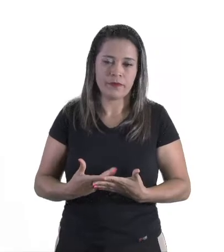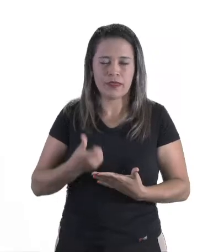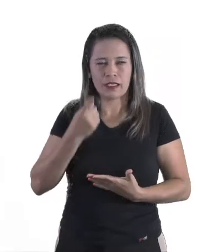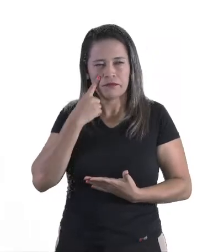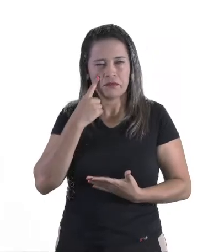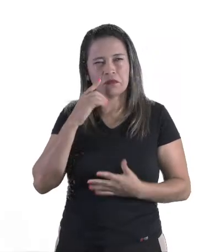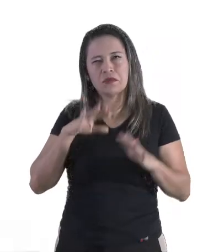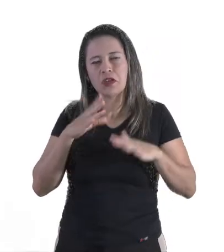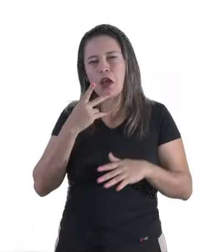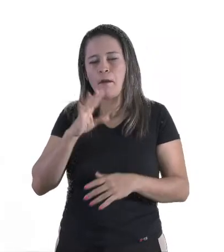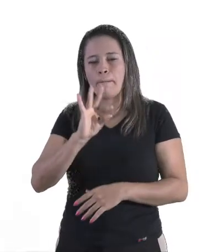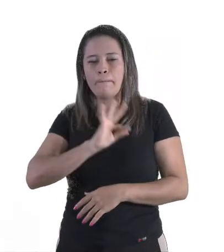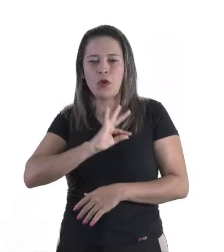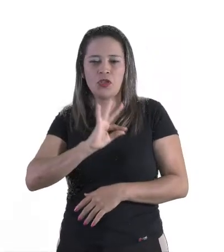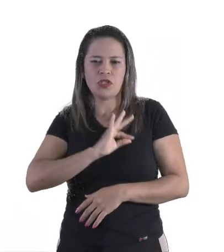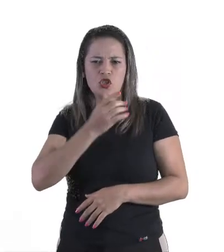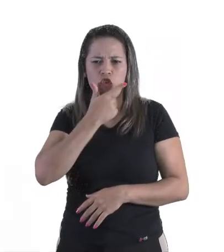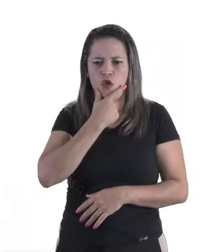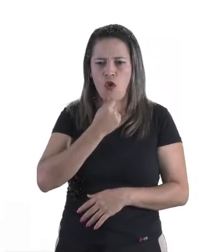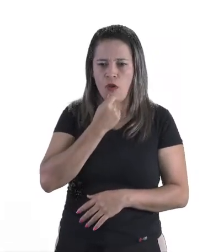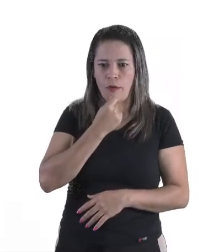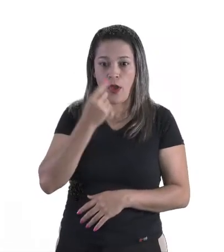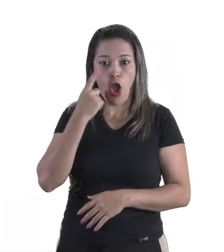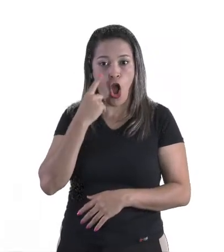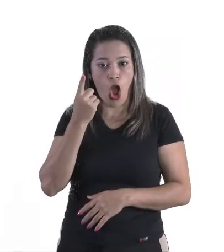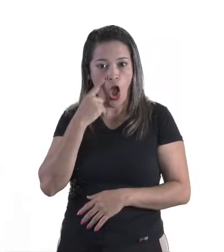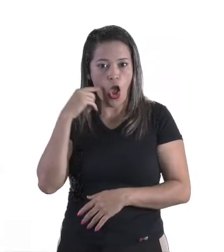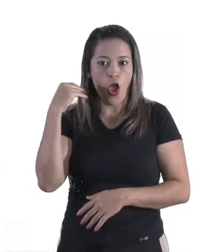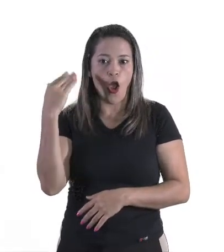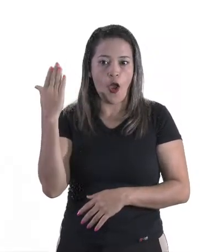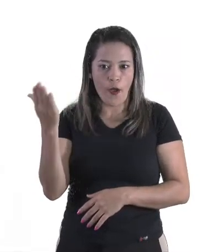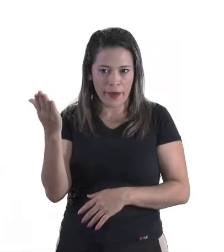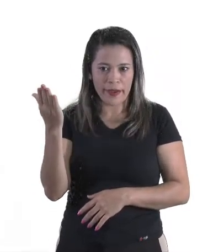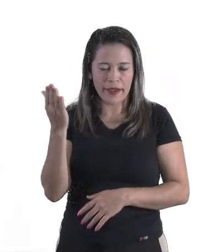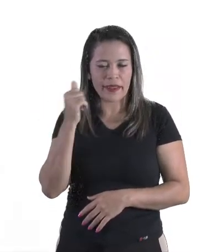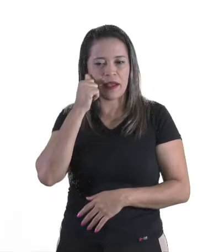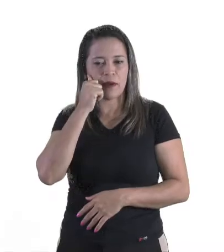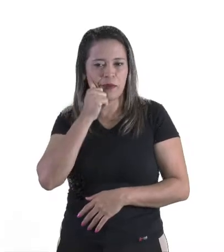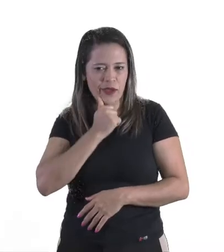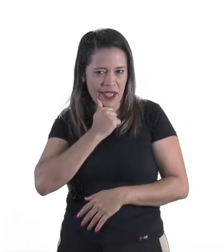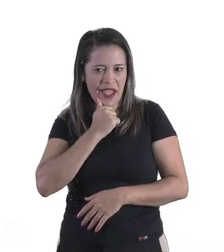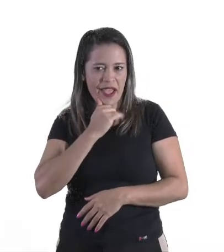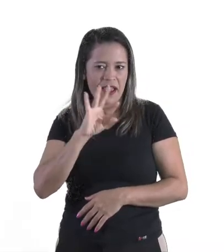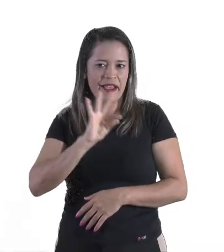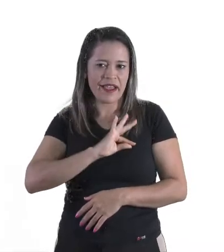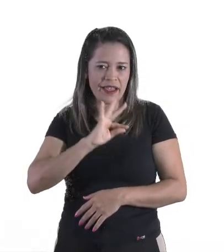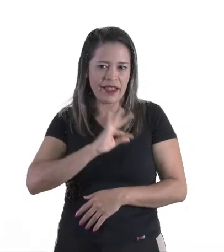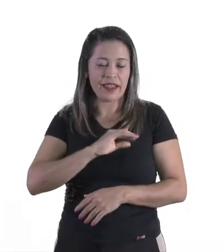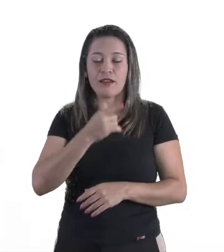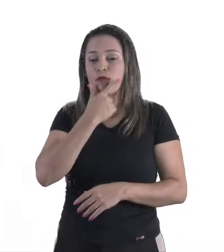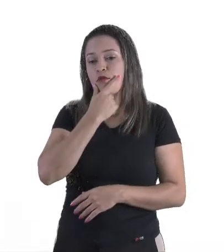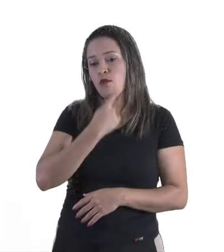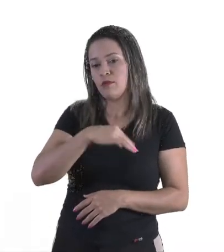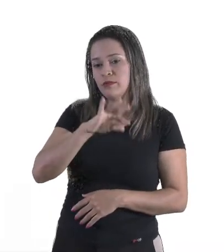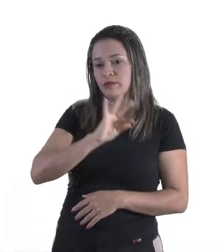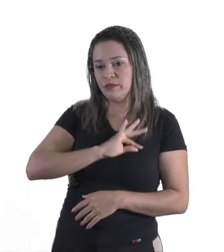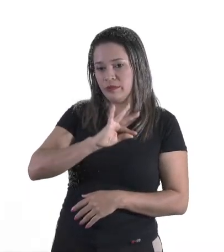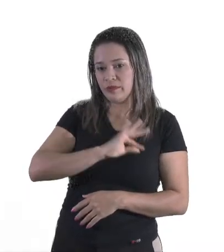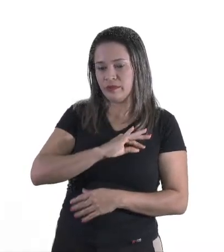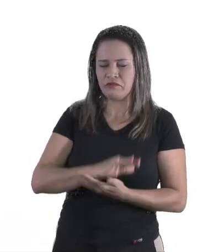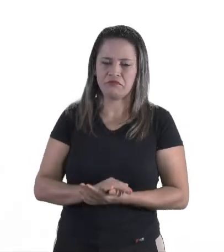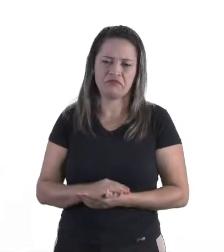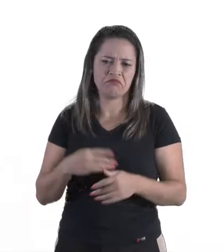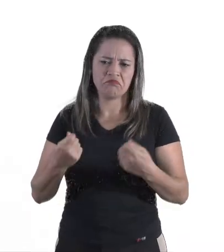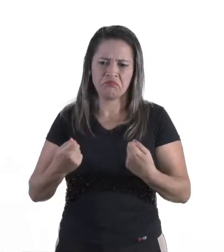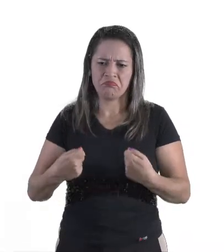fala assim, ah, policial é só homem. Olha aí, nós temos uma policial mulher e um policial homem. Eles não